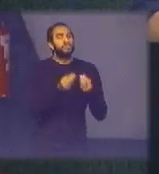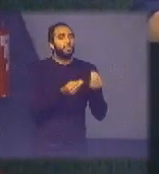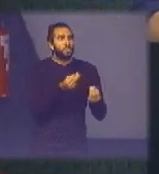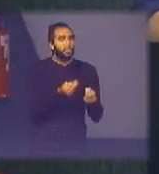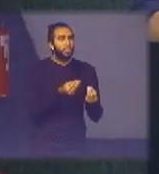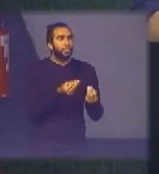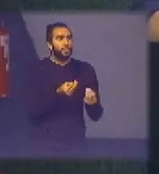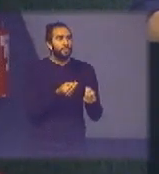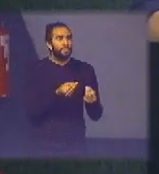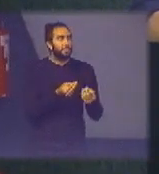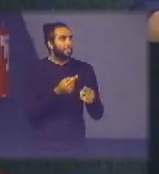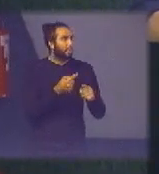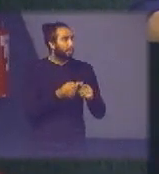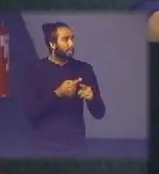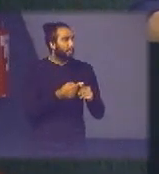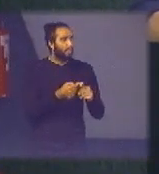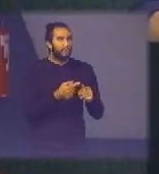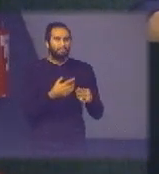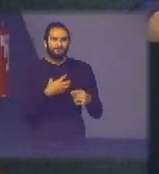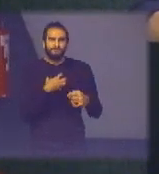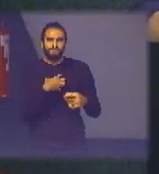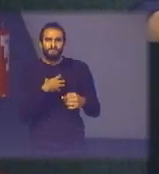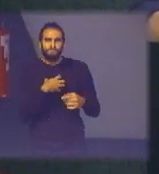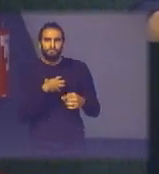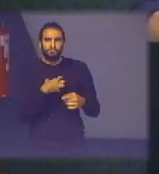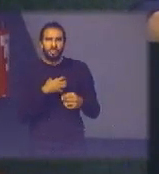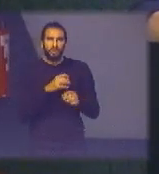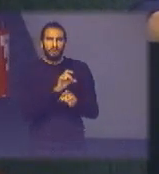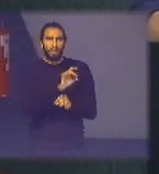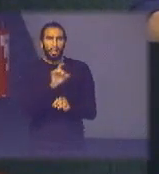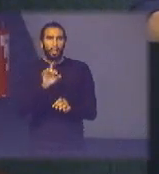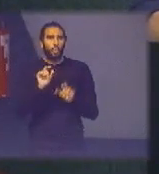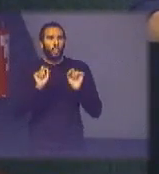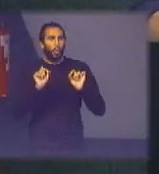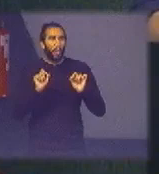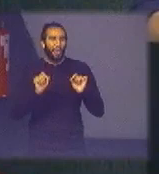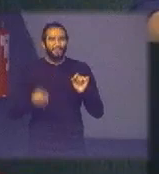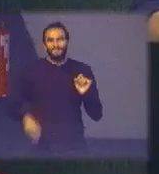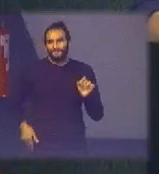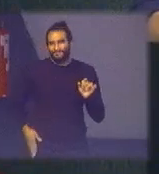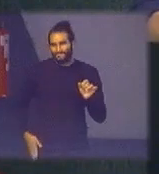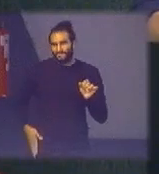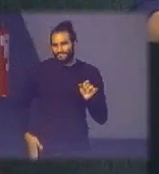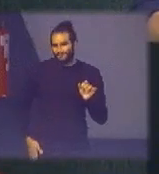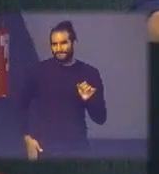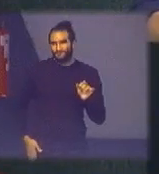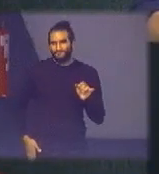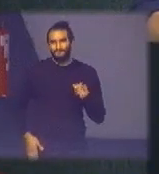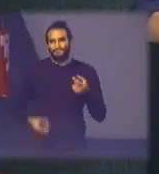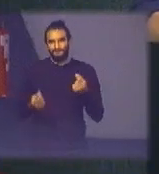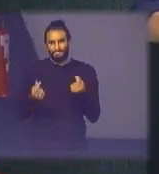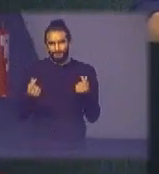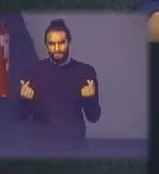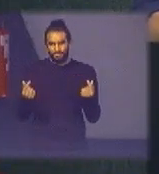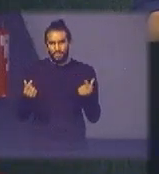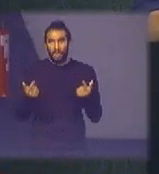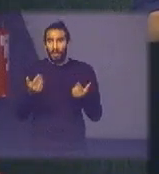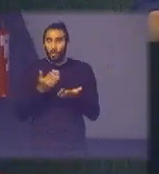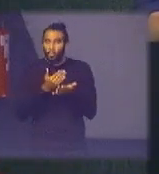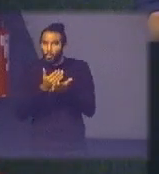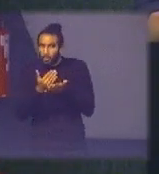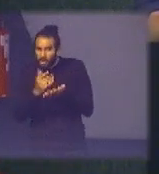pela parte do corpo mais sensível em geral em todos nós que é o bolso aí a começa a ter alguma coisa